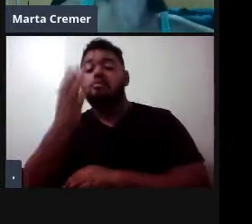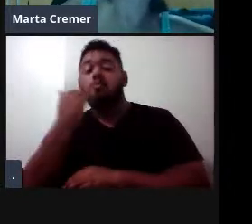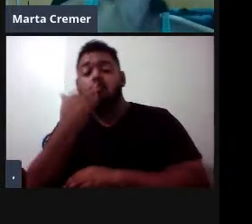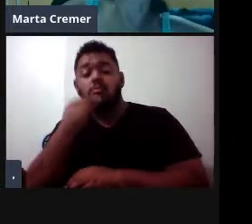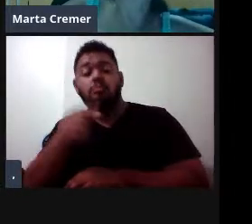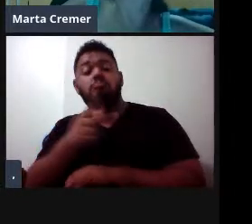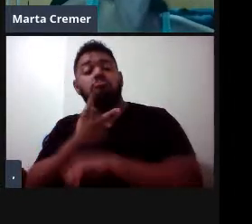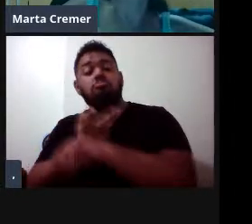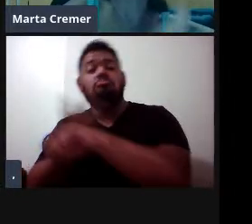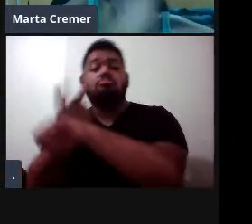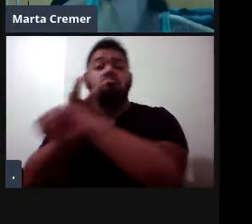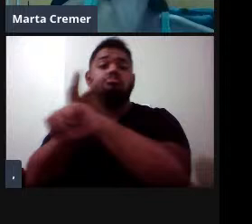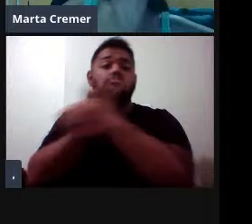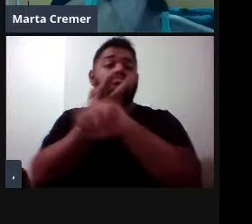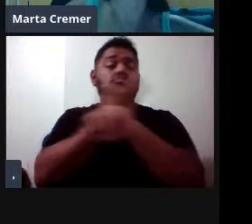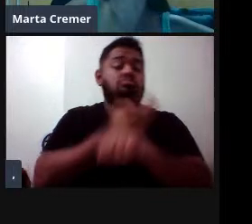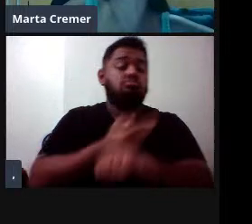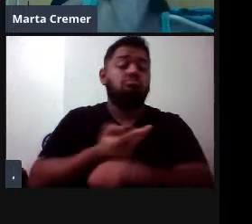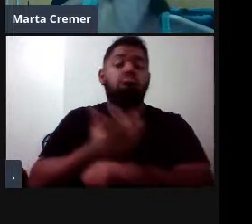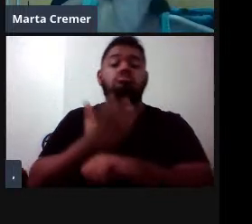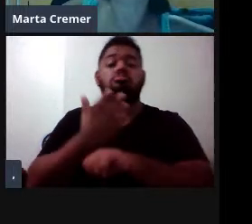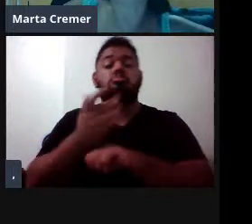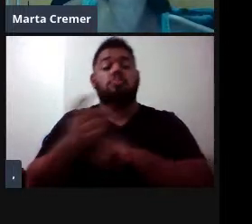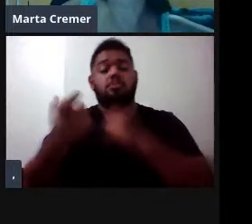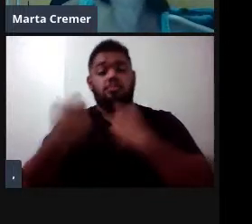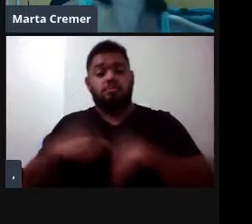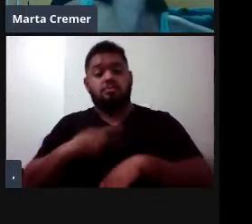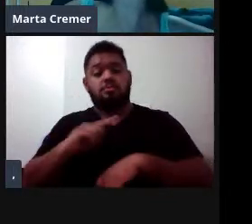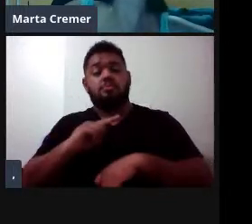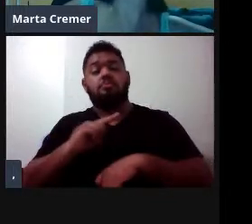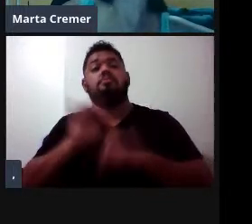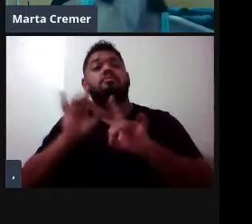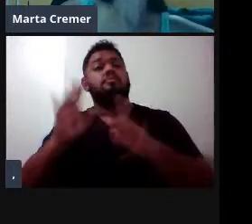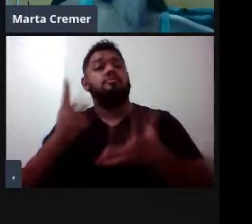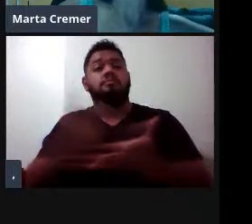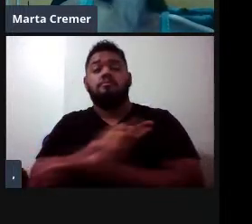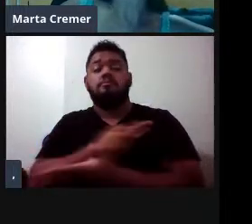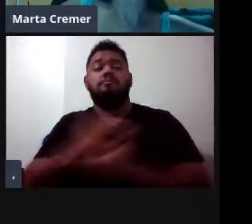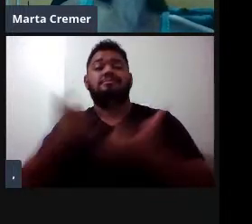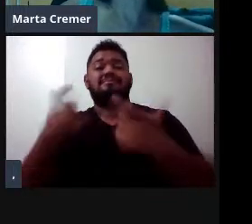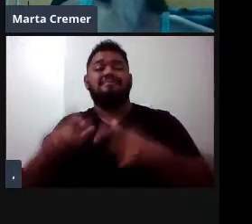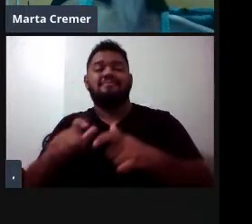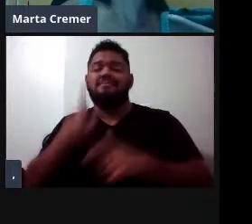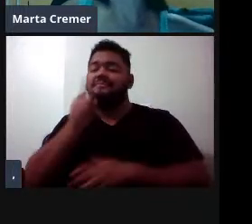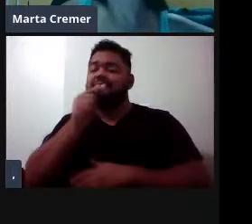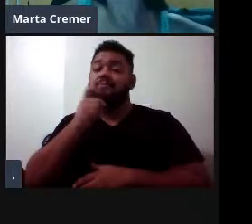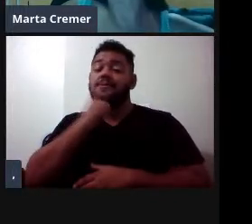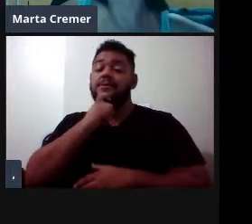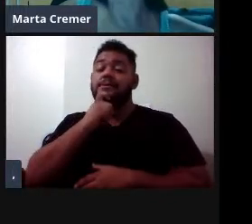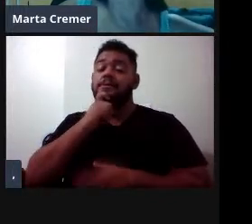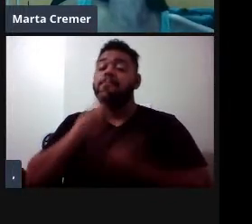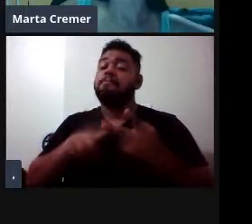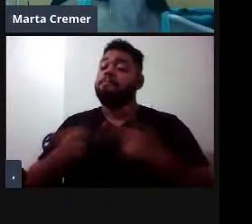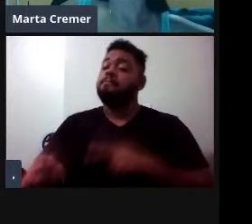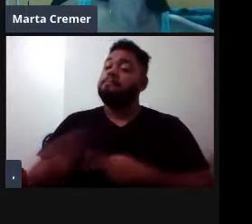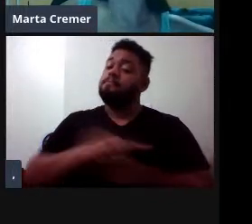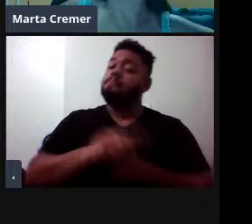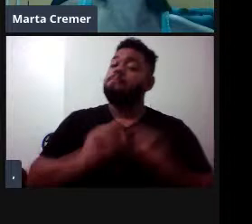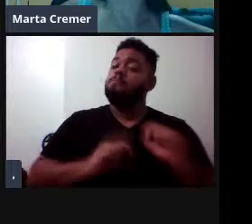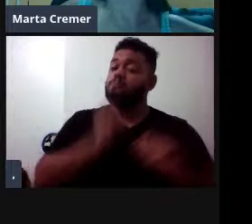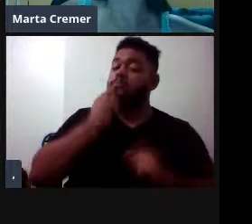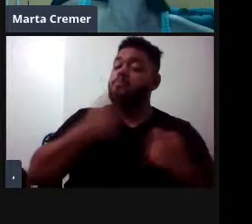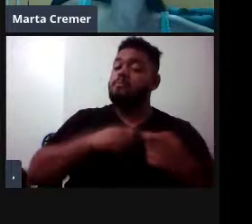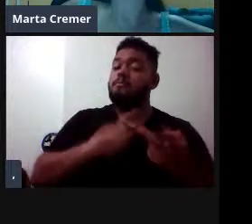dieta, então esses animais se alimentam de um recurso que só ocorre em águas frias e por outro lado necessitam de